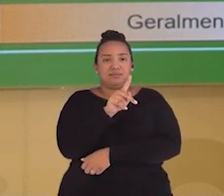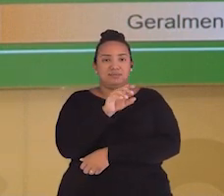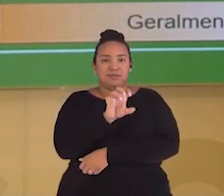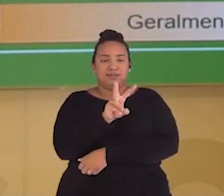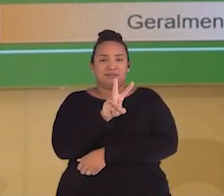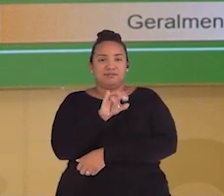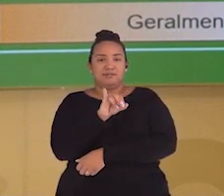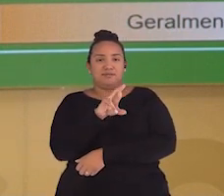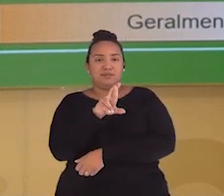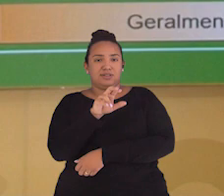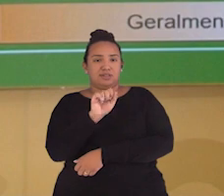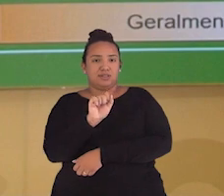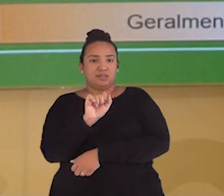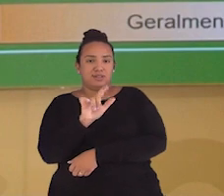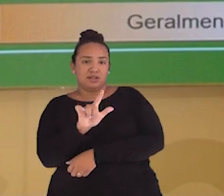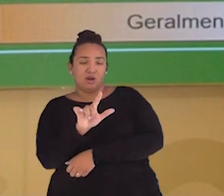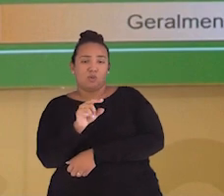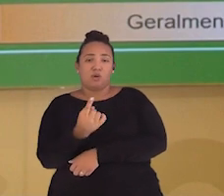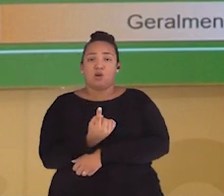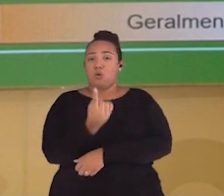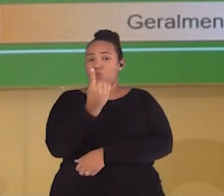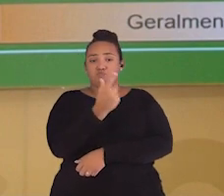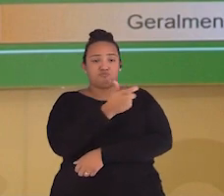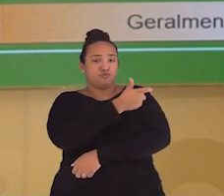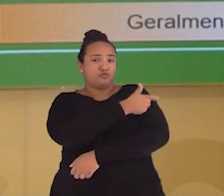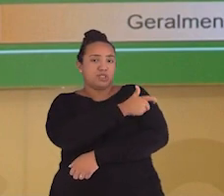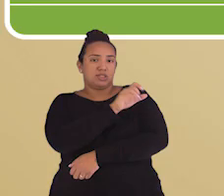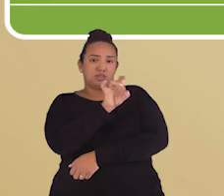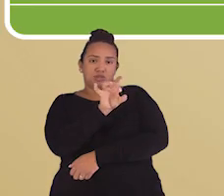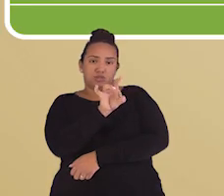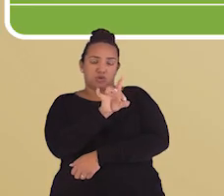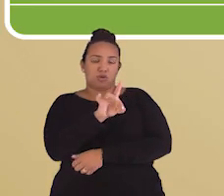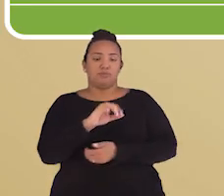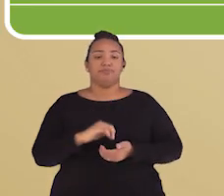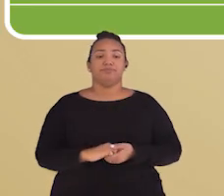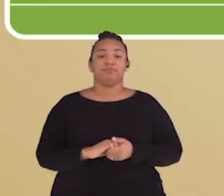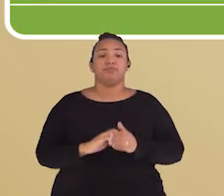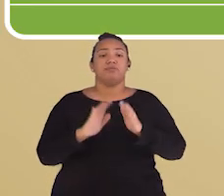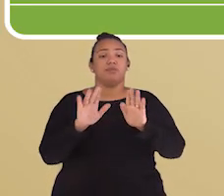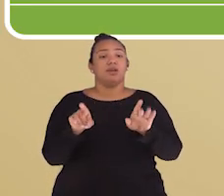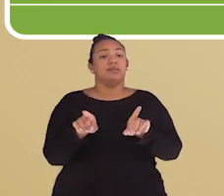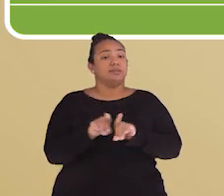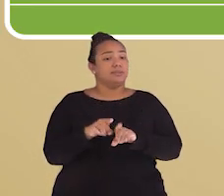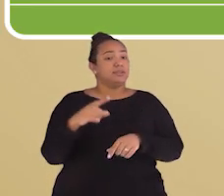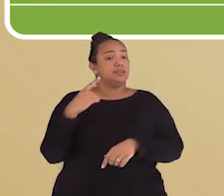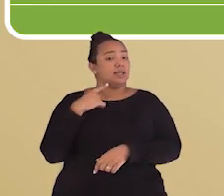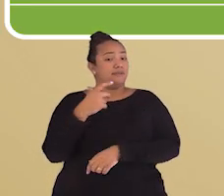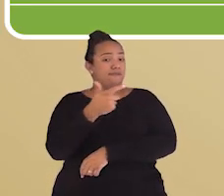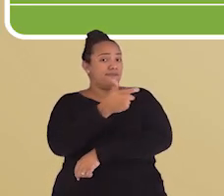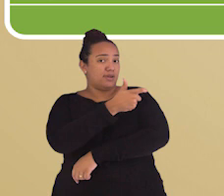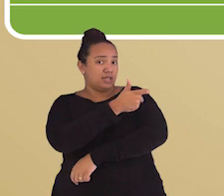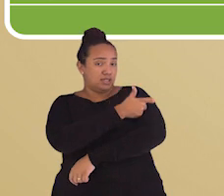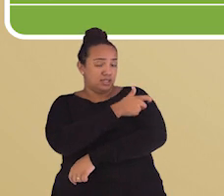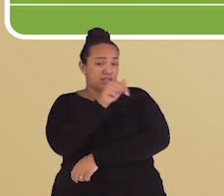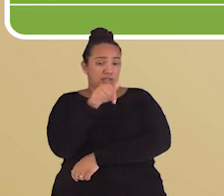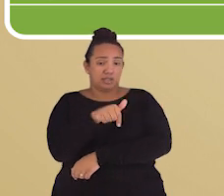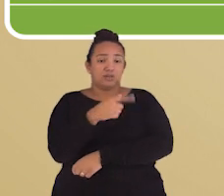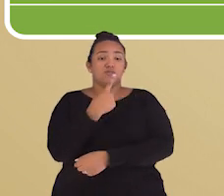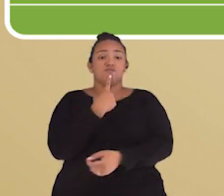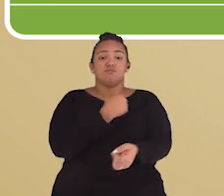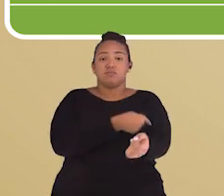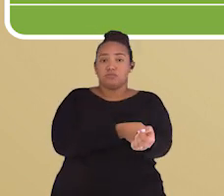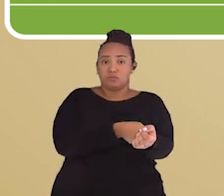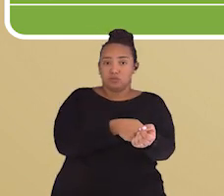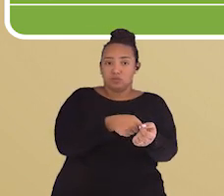única. Que serve para sarampo, cachumba e rubeula. Mas também existe a vacina que insere em